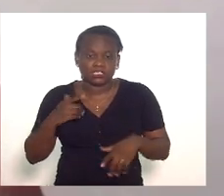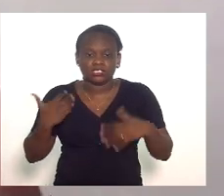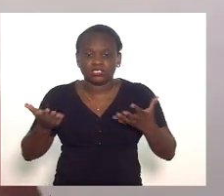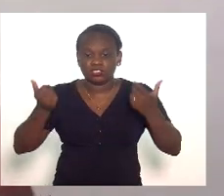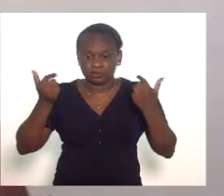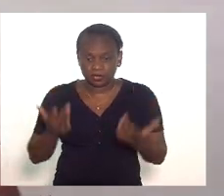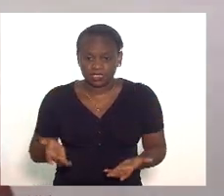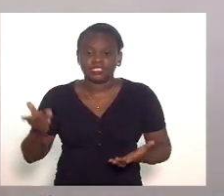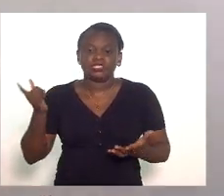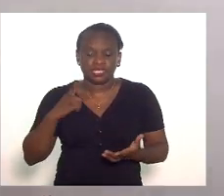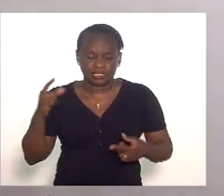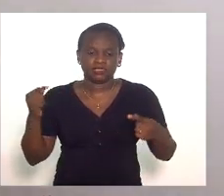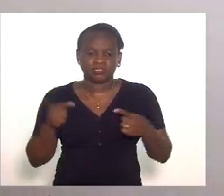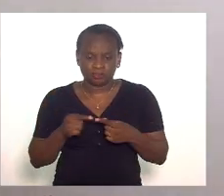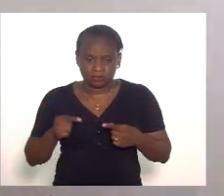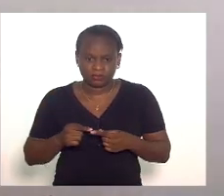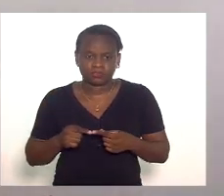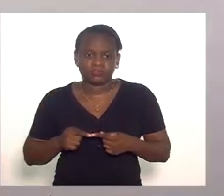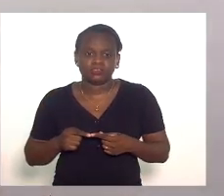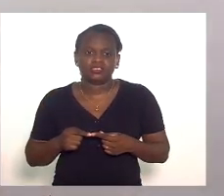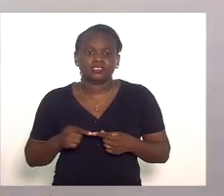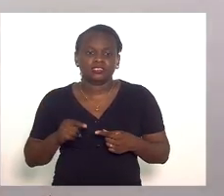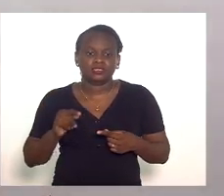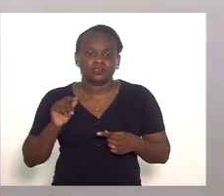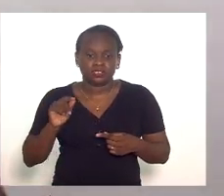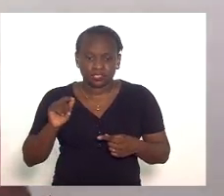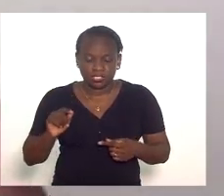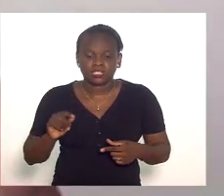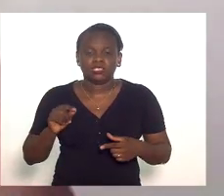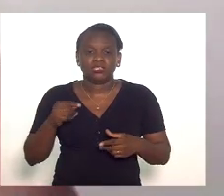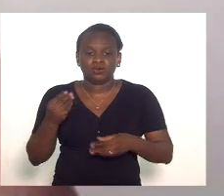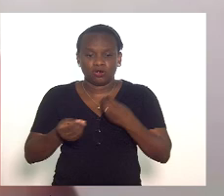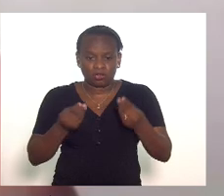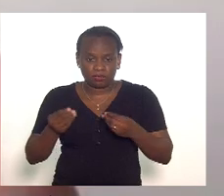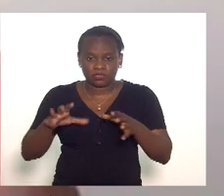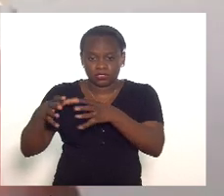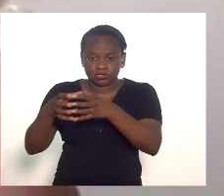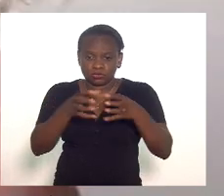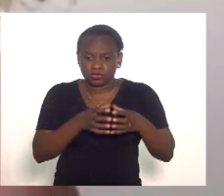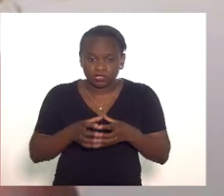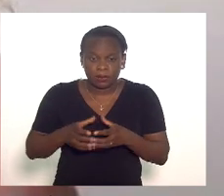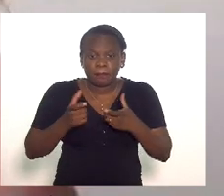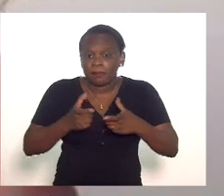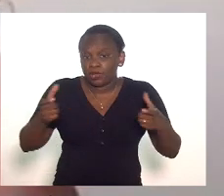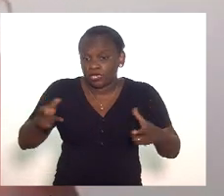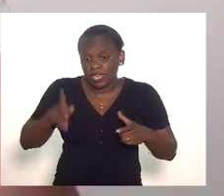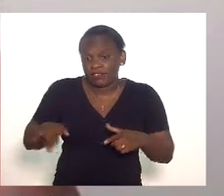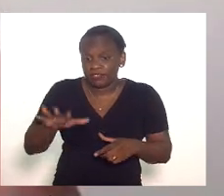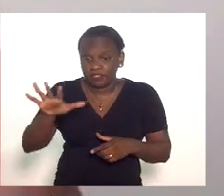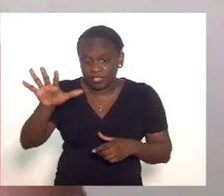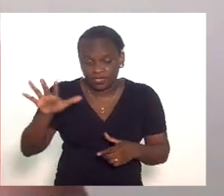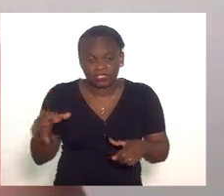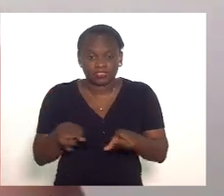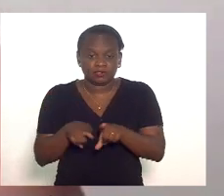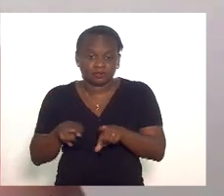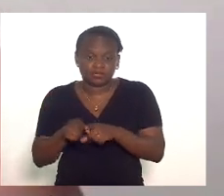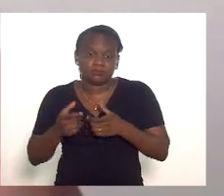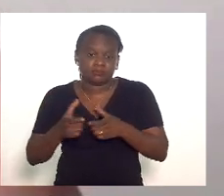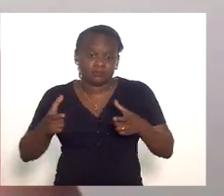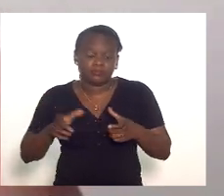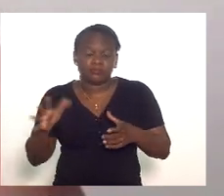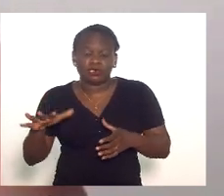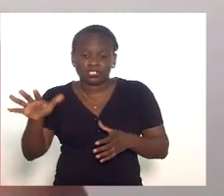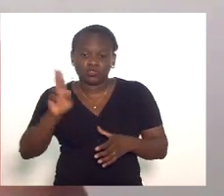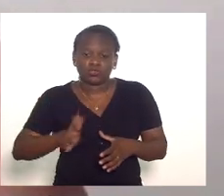sobre isso tem a ver especificamente com as condições de classe somos a maioria nas favelas a maioria